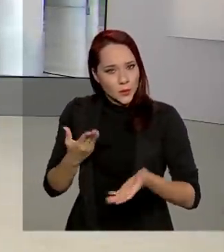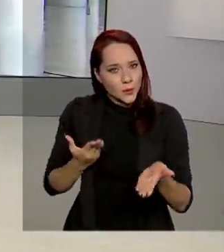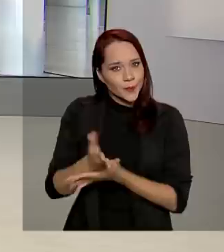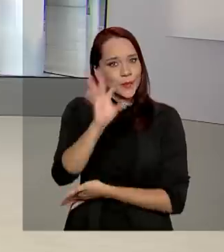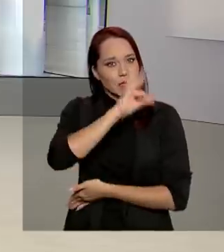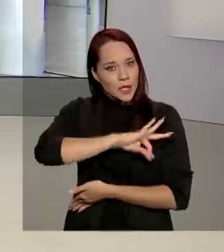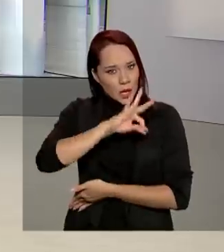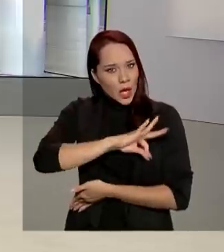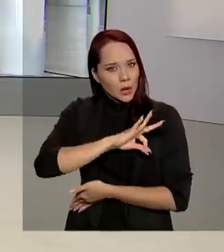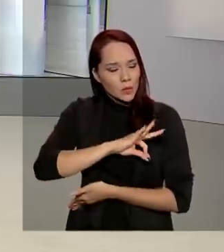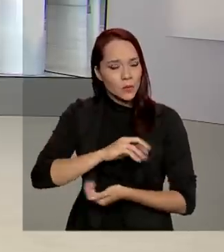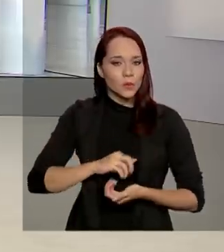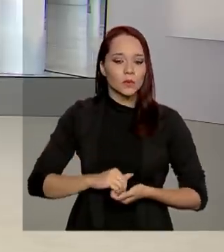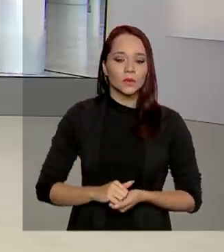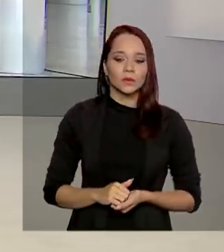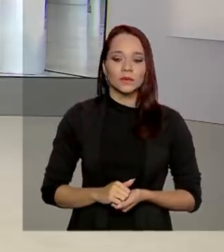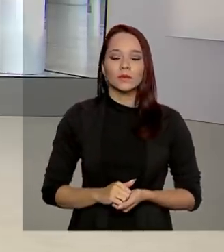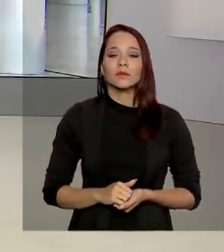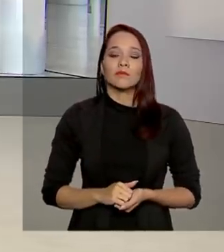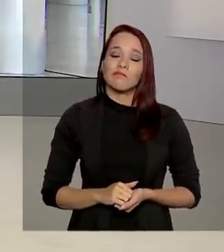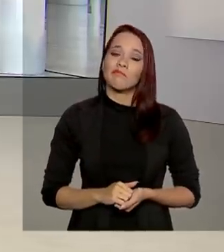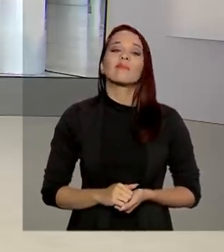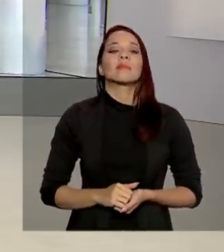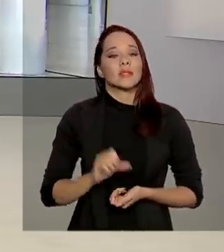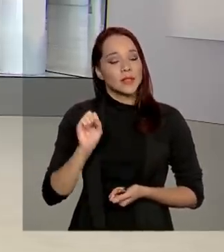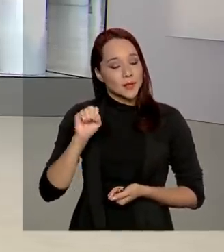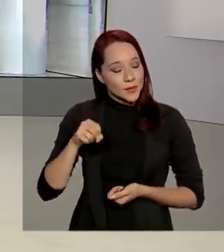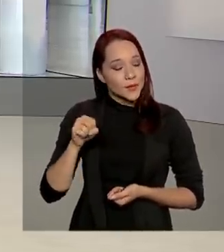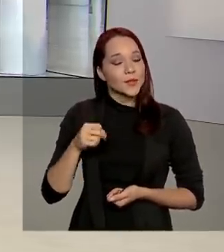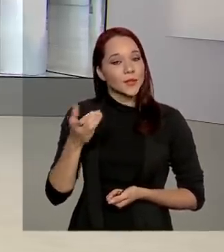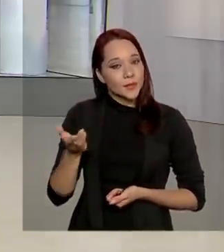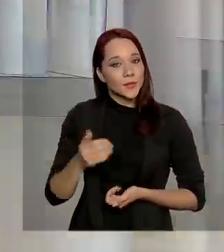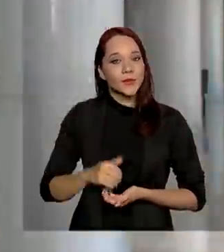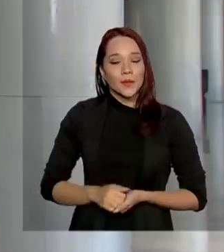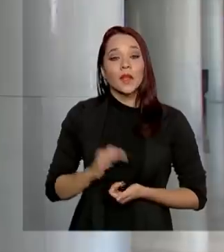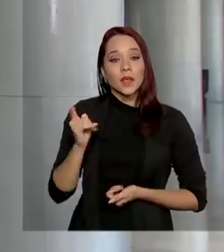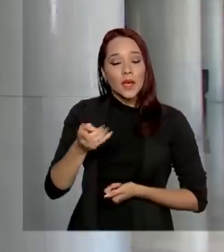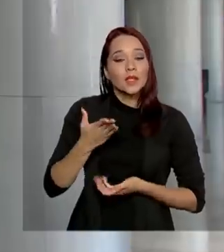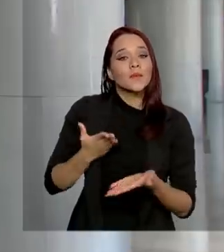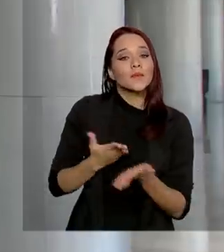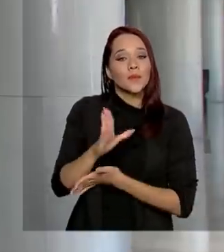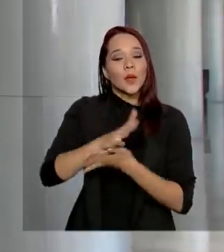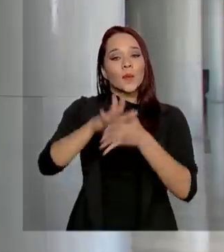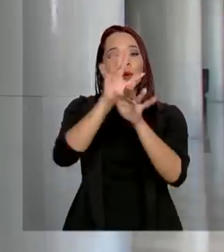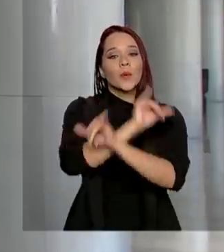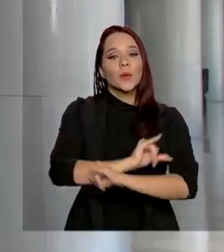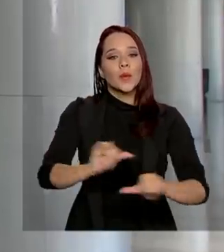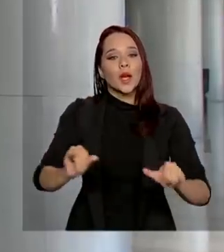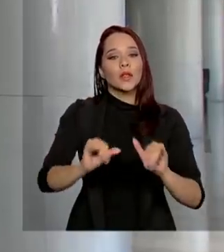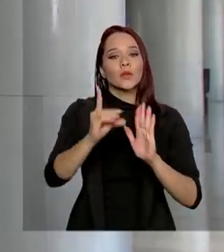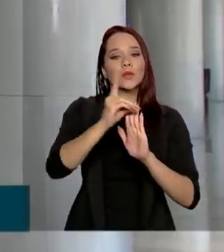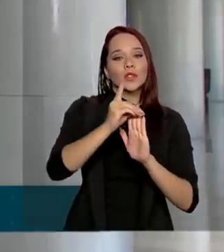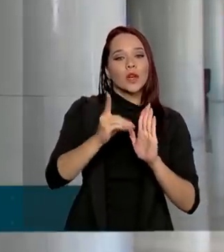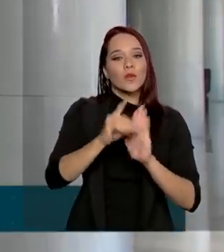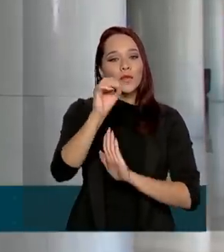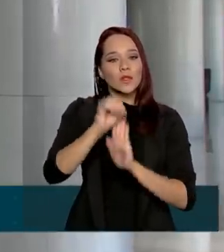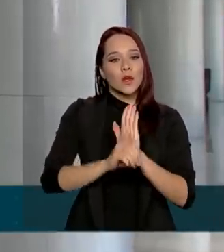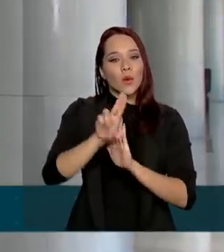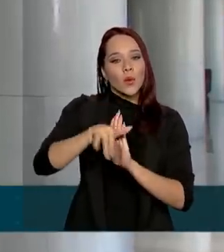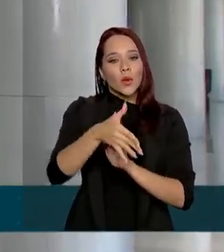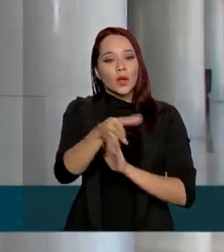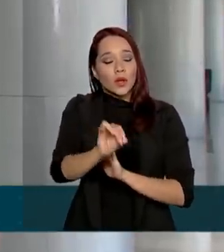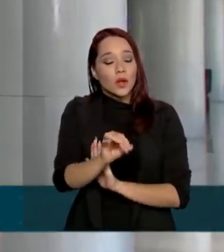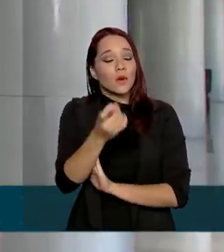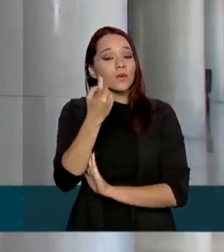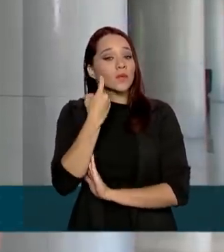mínimo, Luciana? Isso mesmo, Mara. E essa sanção foi publicada no Diário Oficial da União desta